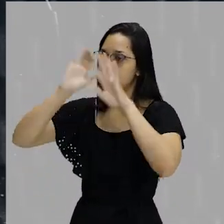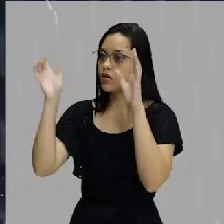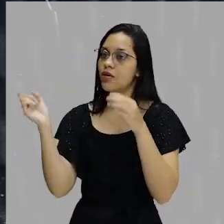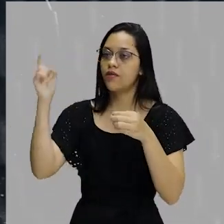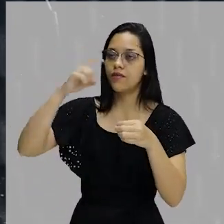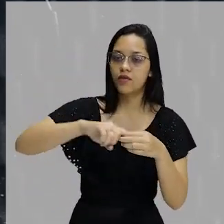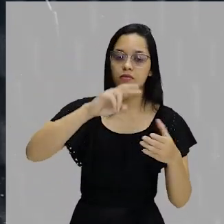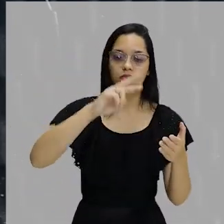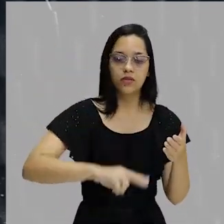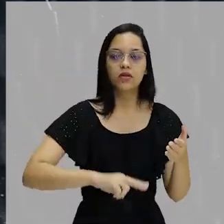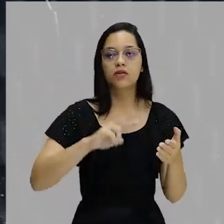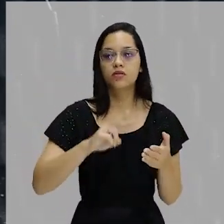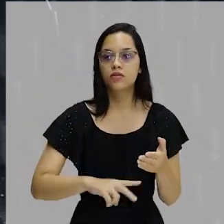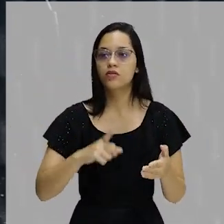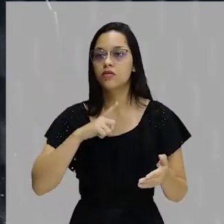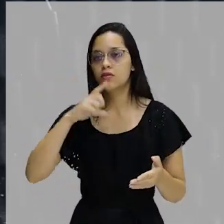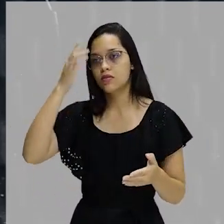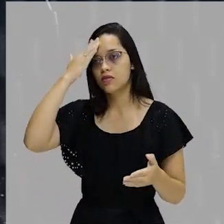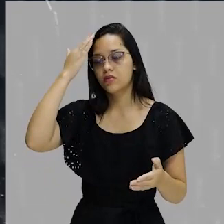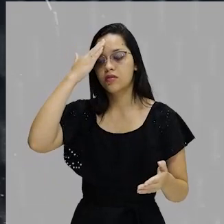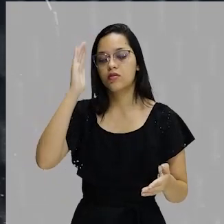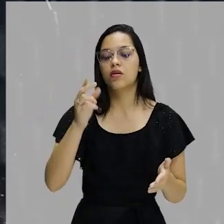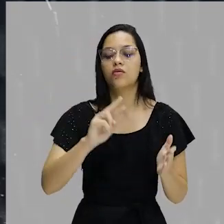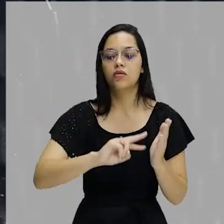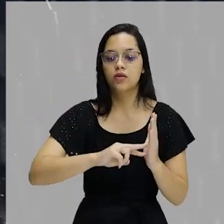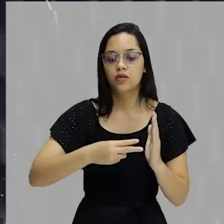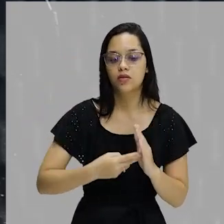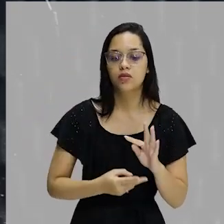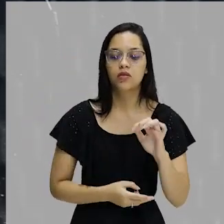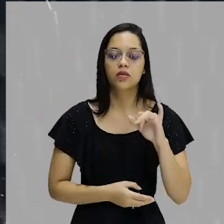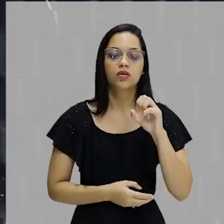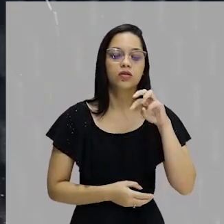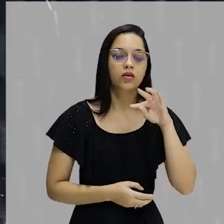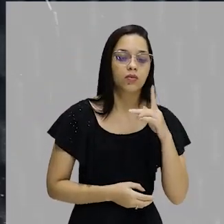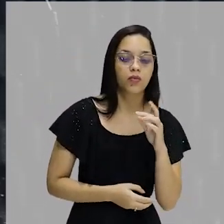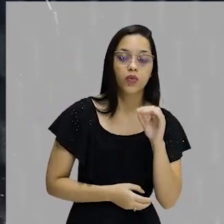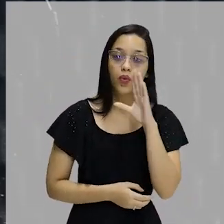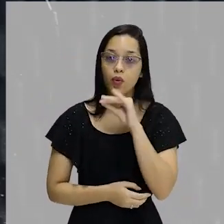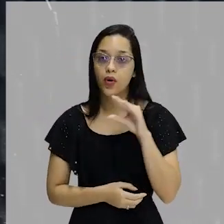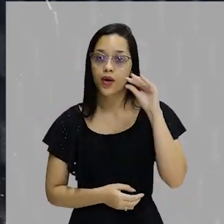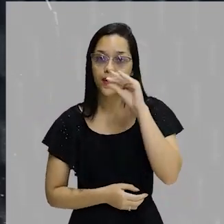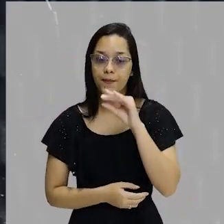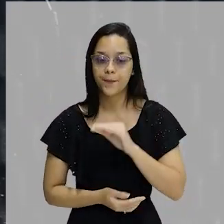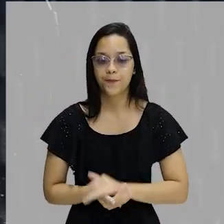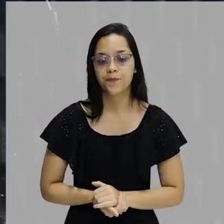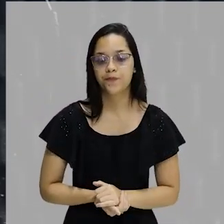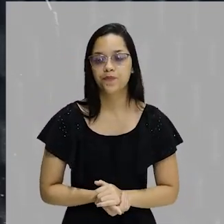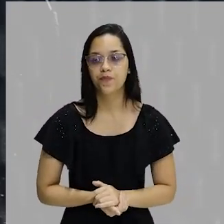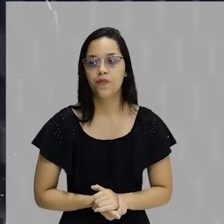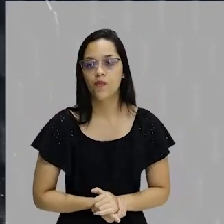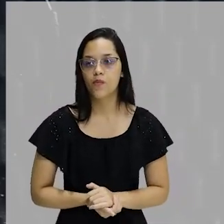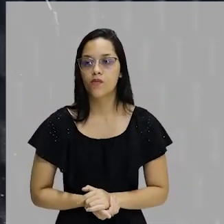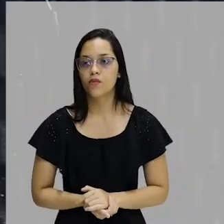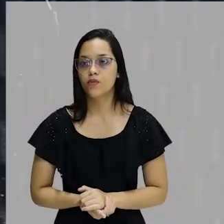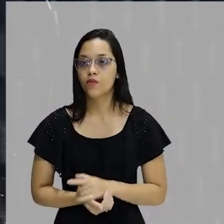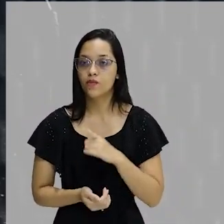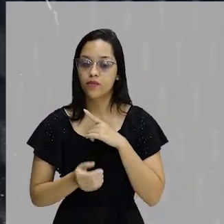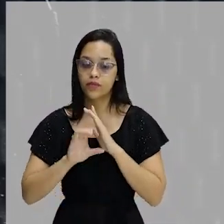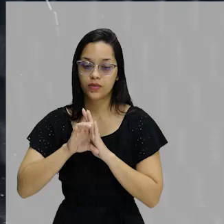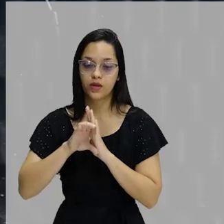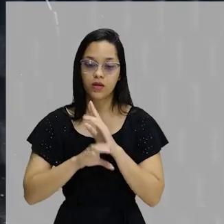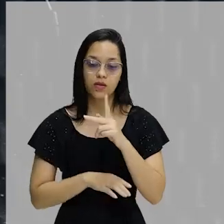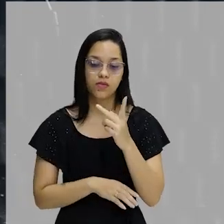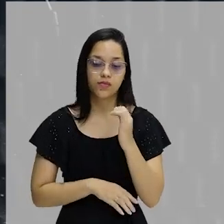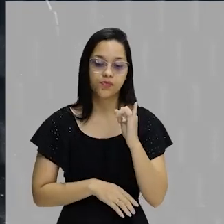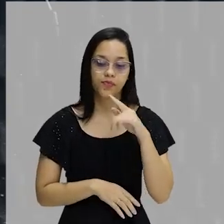Aí volta para a leitura com o entendimento já do que que é testemunho oral, tá certo? Por aí é o conceito